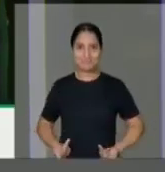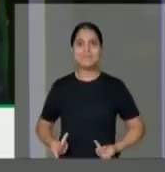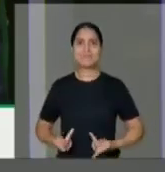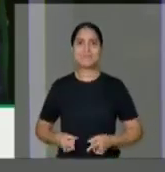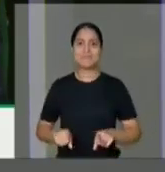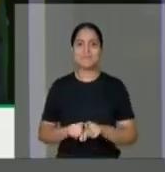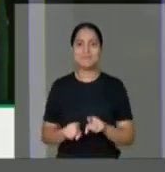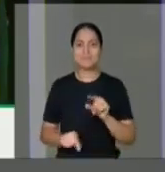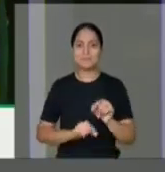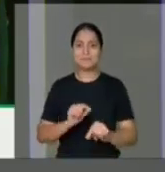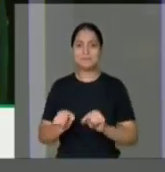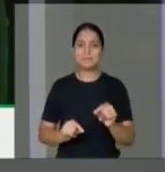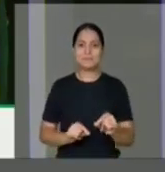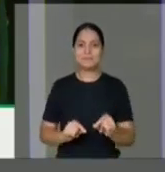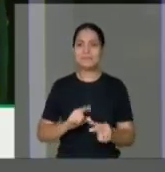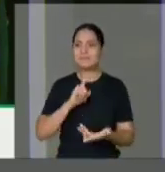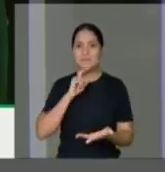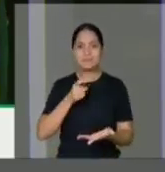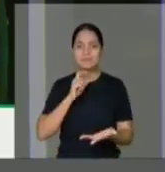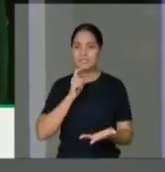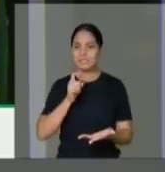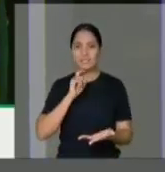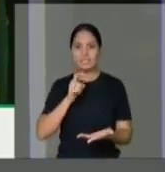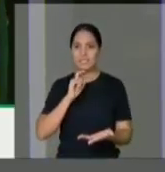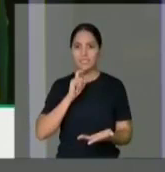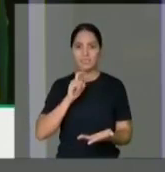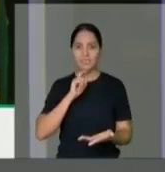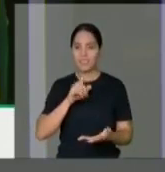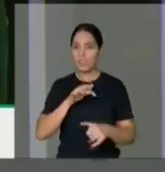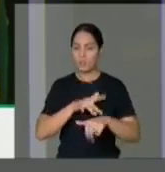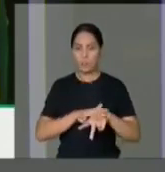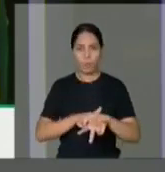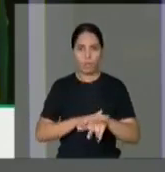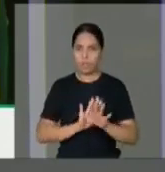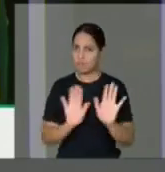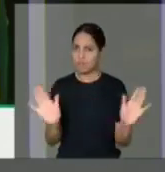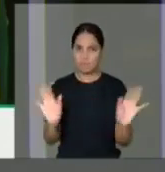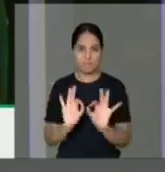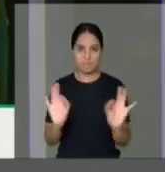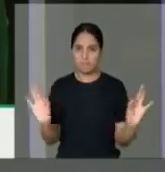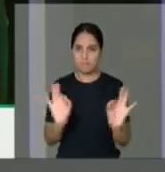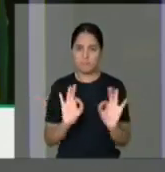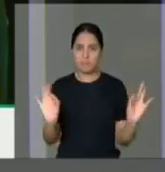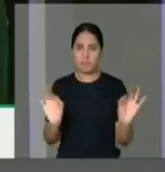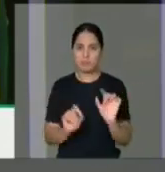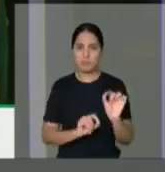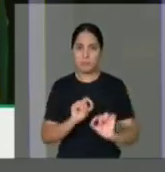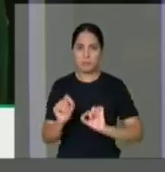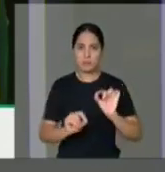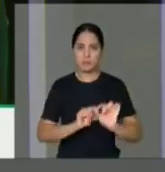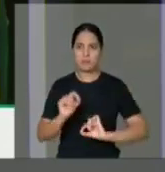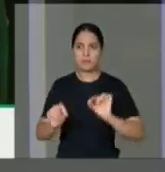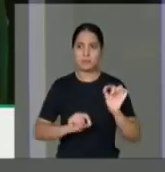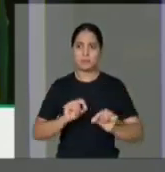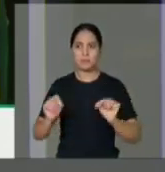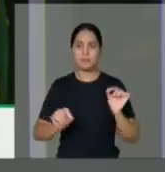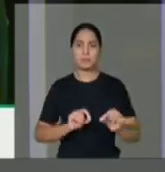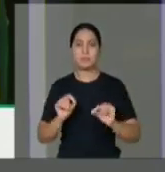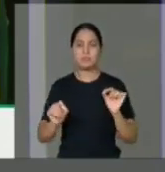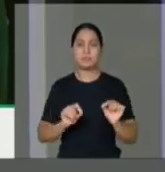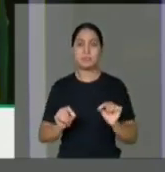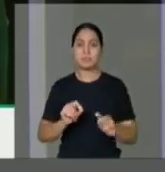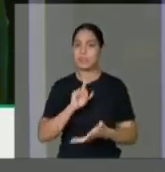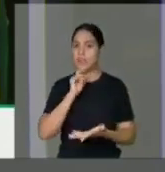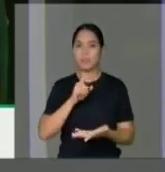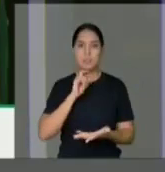instituições, porque ninguém, absolutamente ninguém quer ficar doente. Ninguém absolutamente decidiu ter